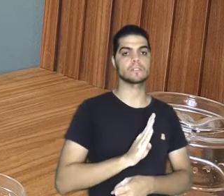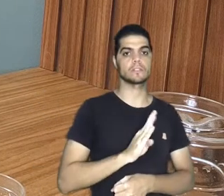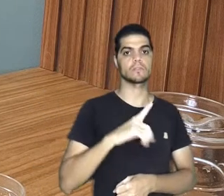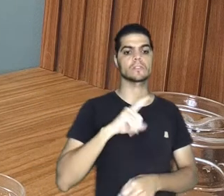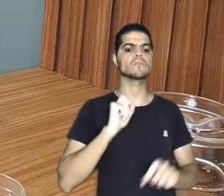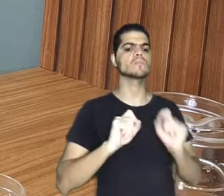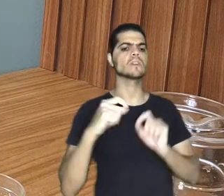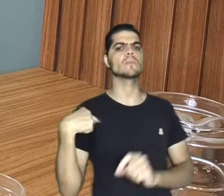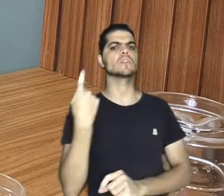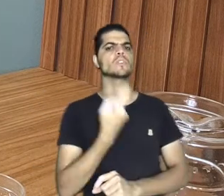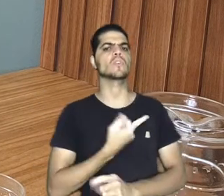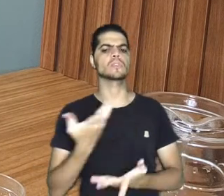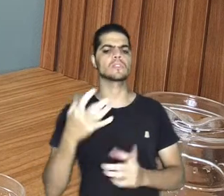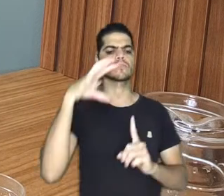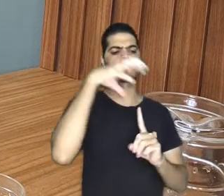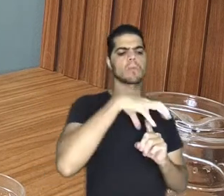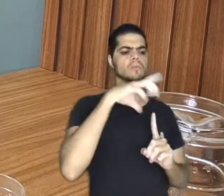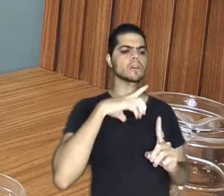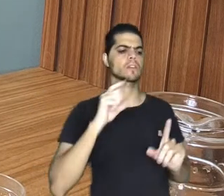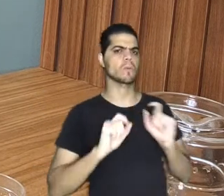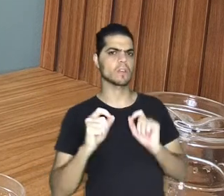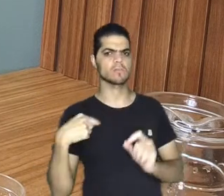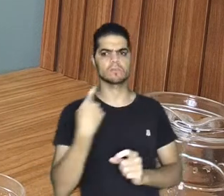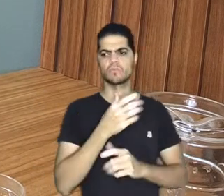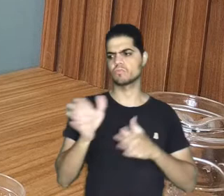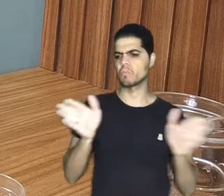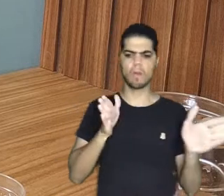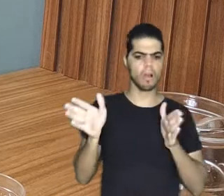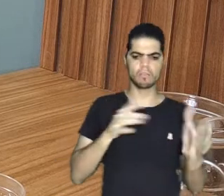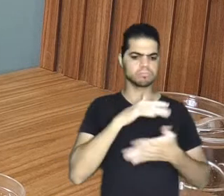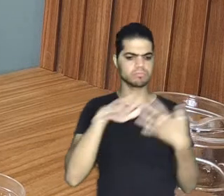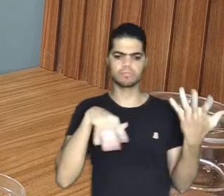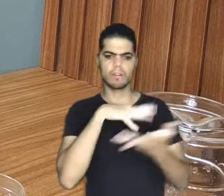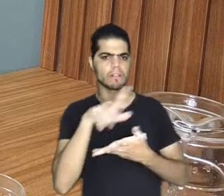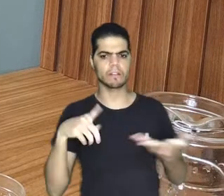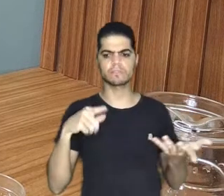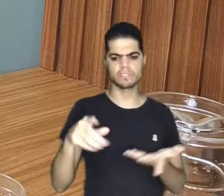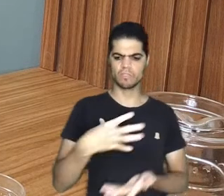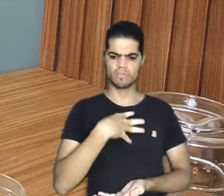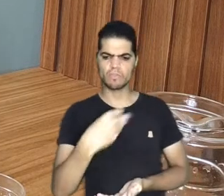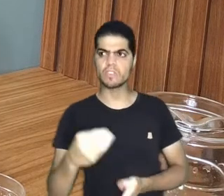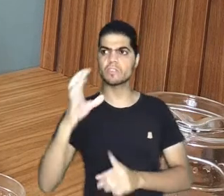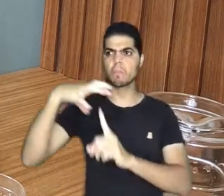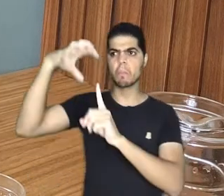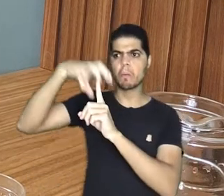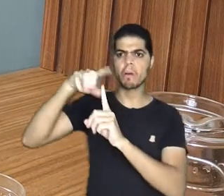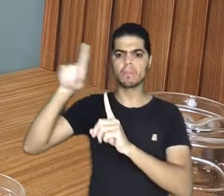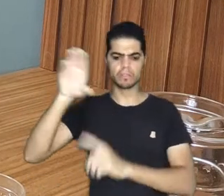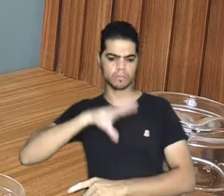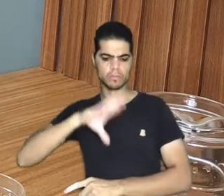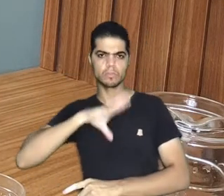apesar de sermos uma monarquia, dentro de toda uma conjuntura maluca, do filho do rei de Portugal, do príncipe herdeiro,